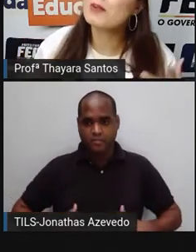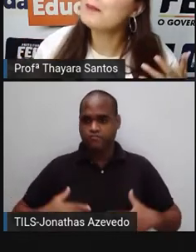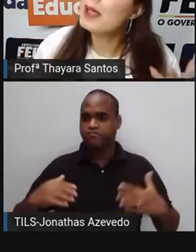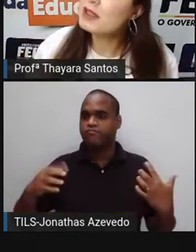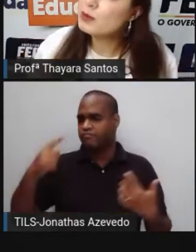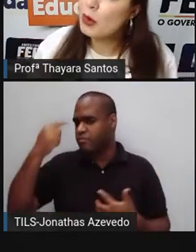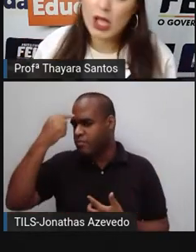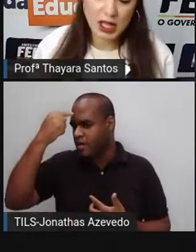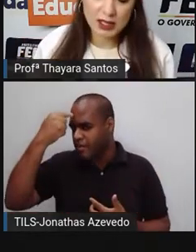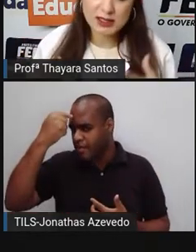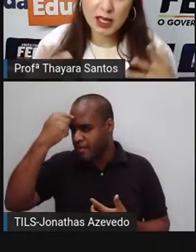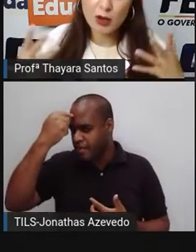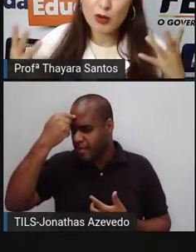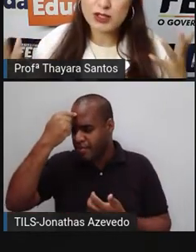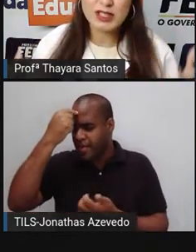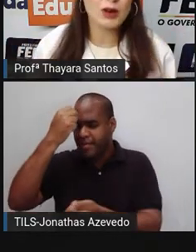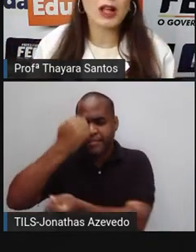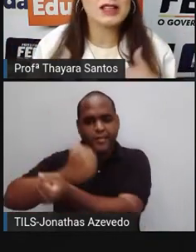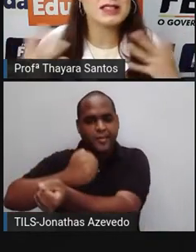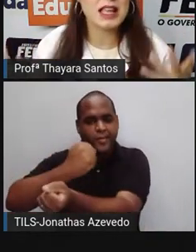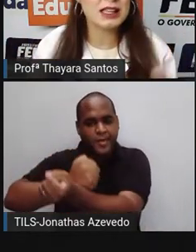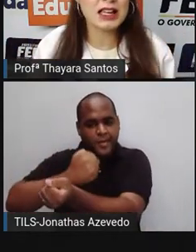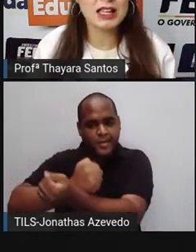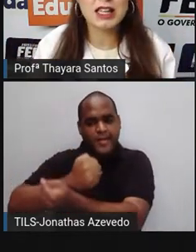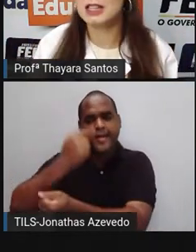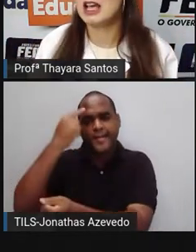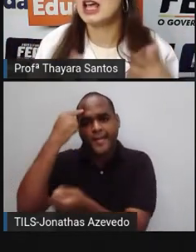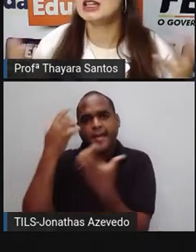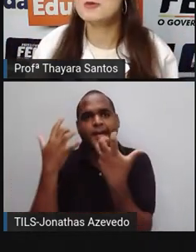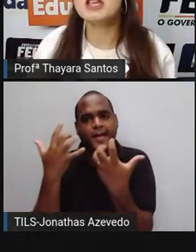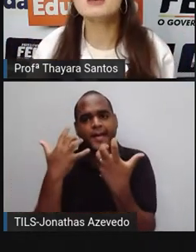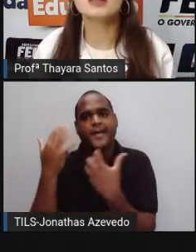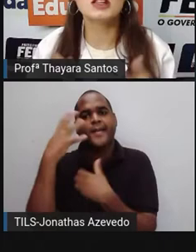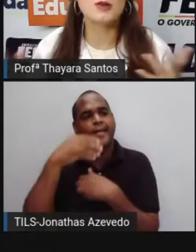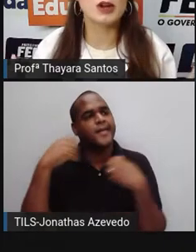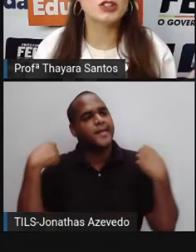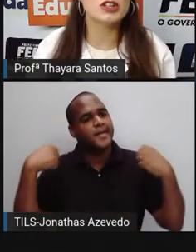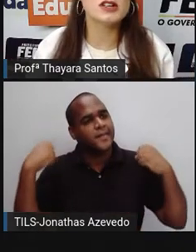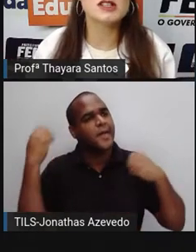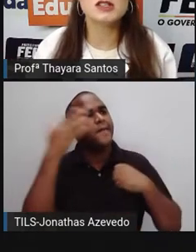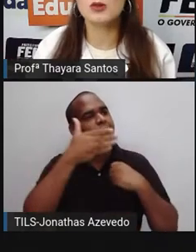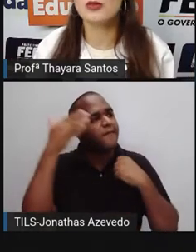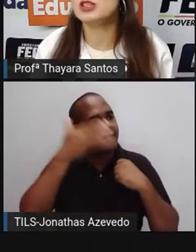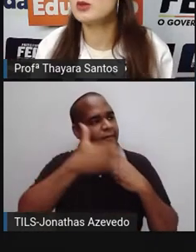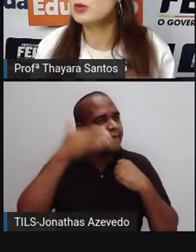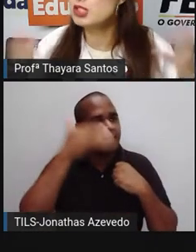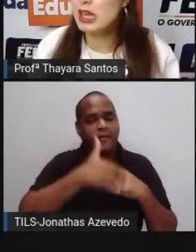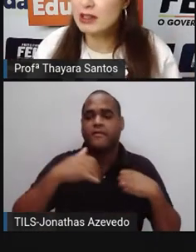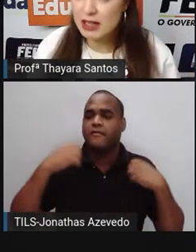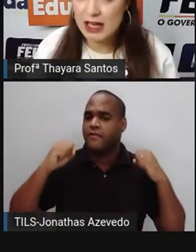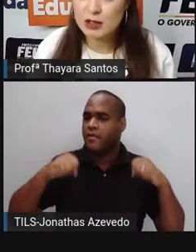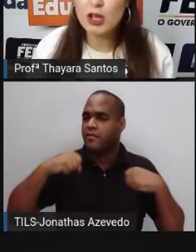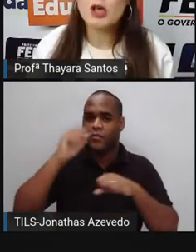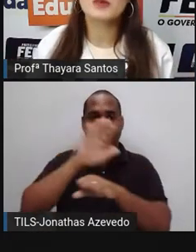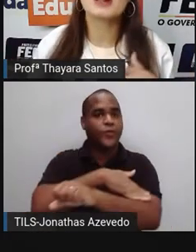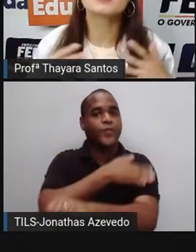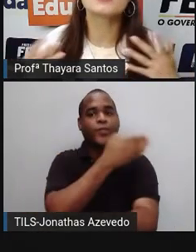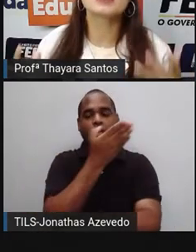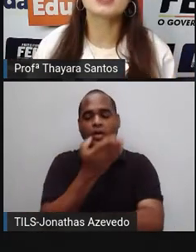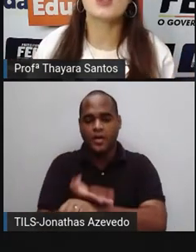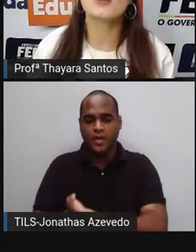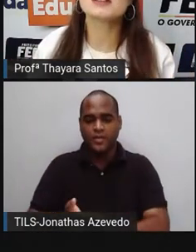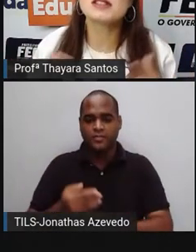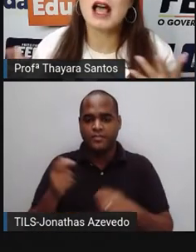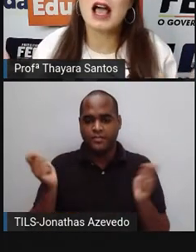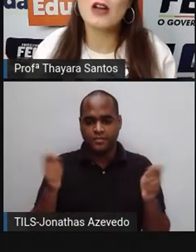obsessão mesmo. Elas consideram que elas têm que estar ali na academia, têm que estar praticando exercício físico o dia inteiro para elas